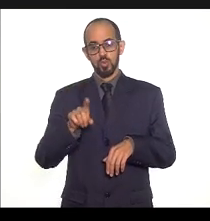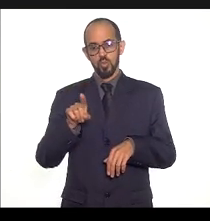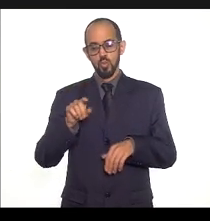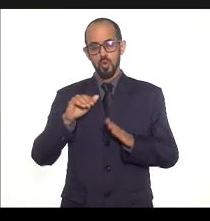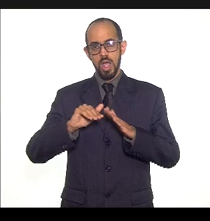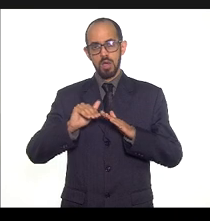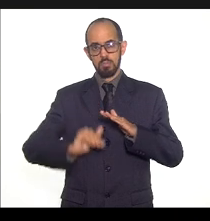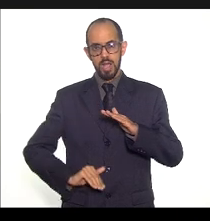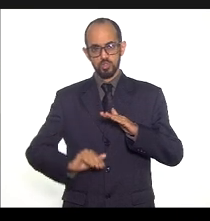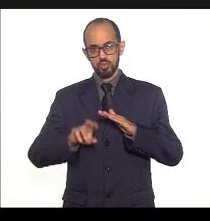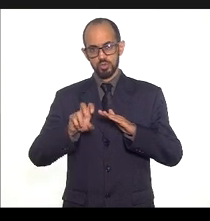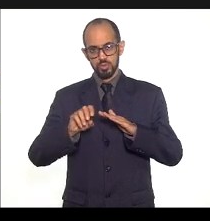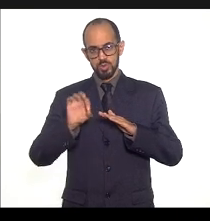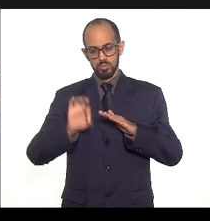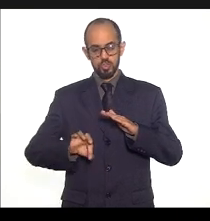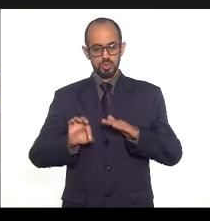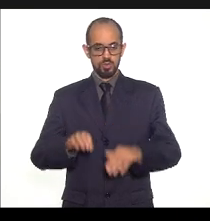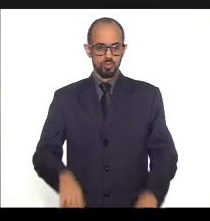abaixo de 50%